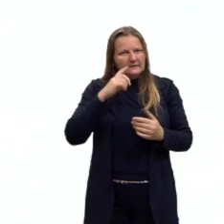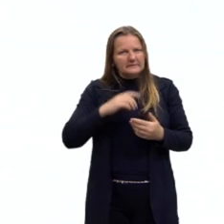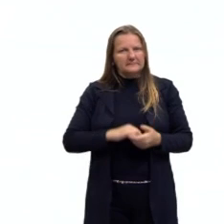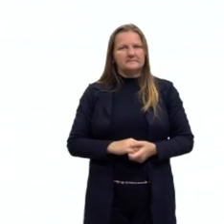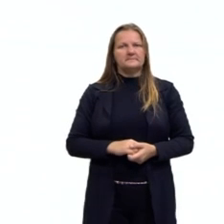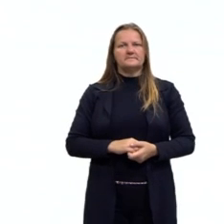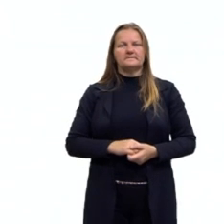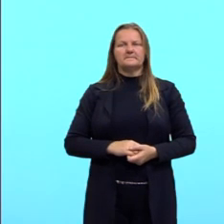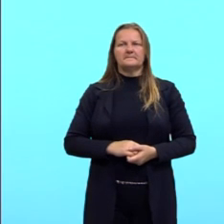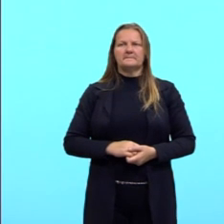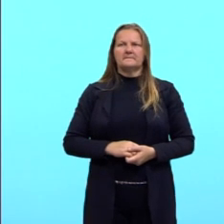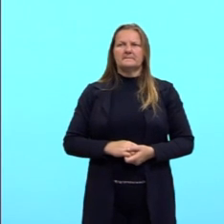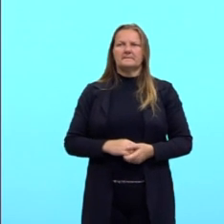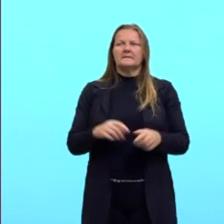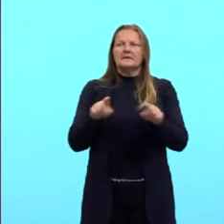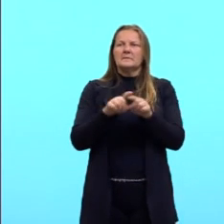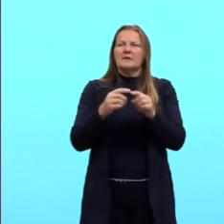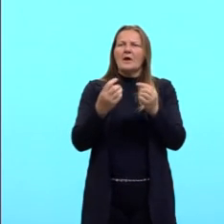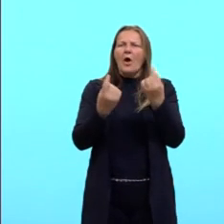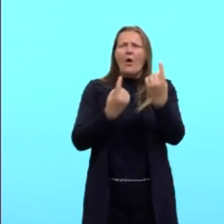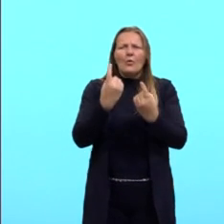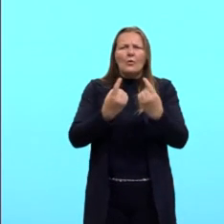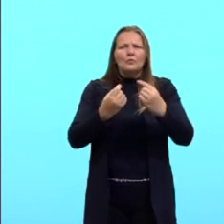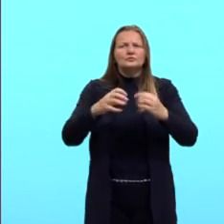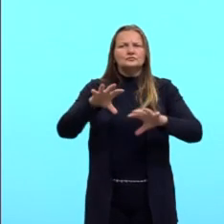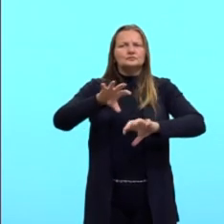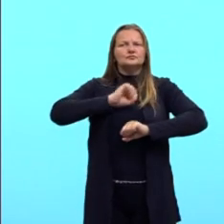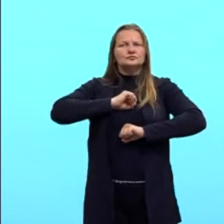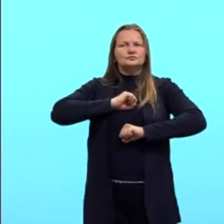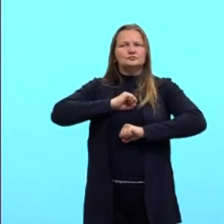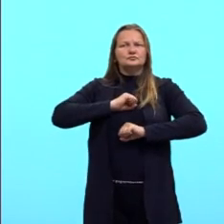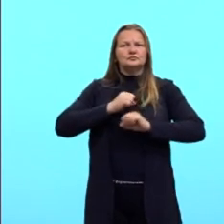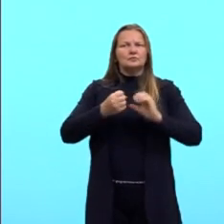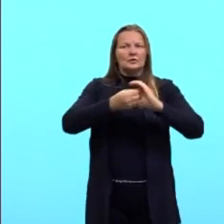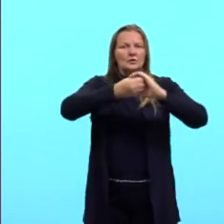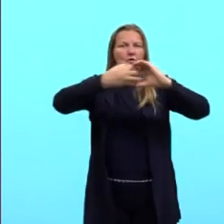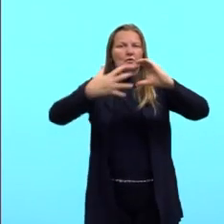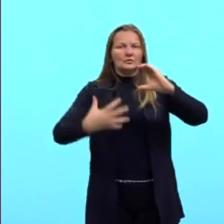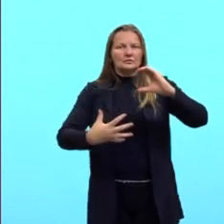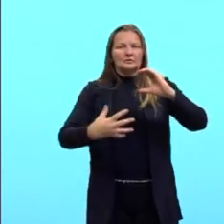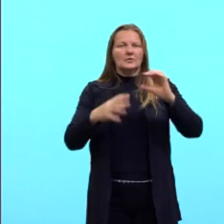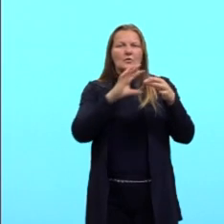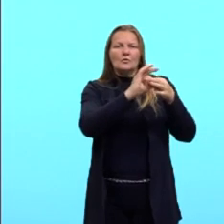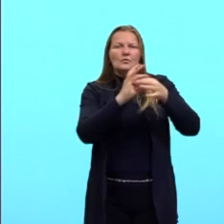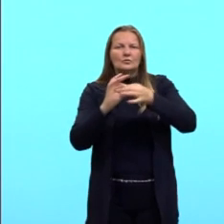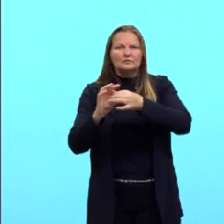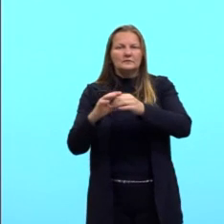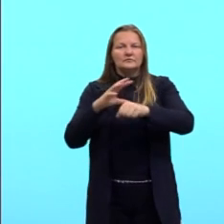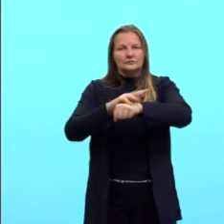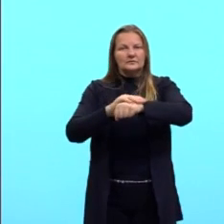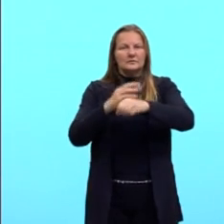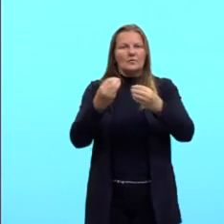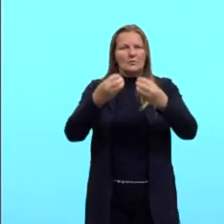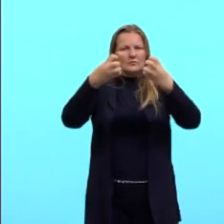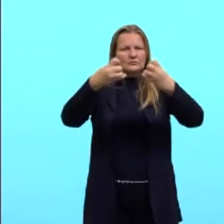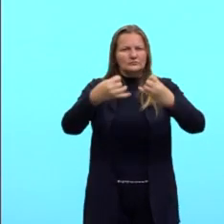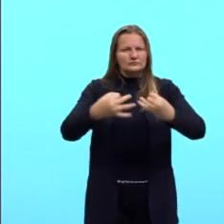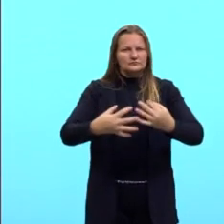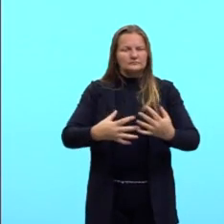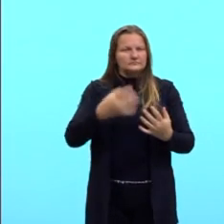Então, aqui eu coloquei também alguns sintomas, só para contextualizar melhor a doença, Para a pessoa